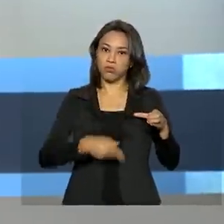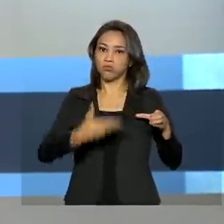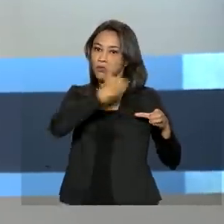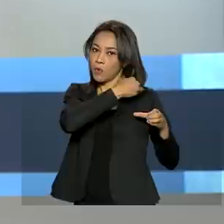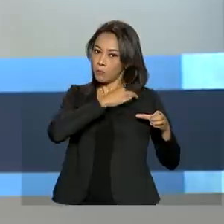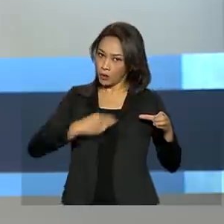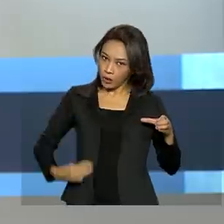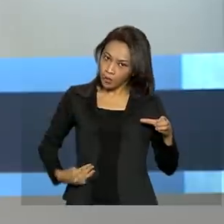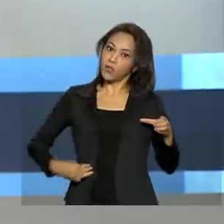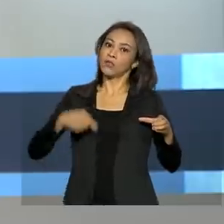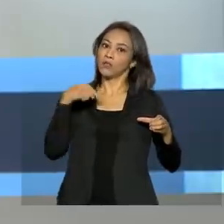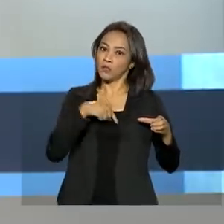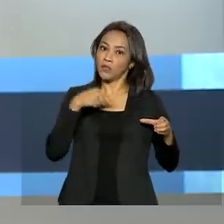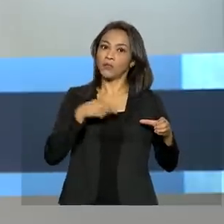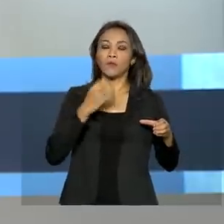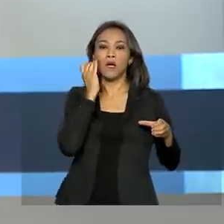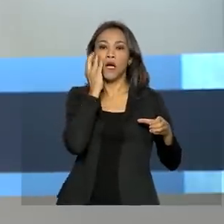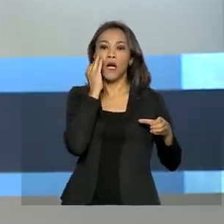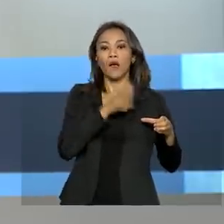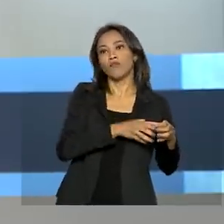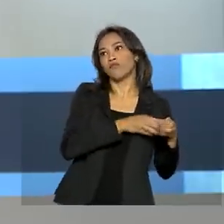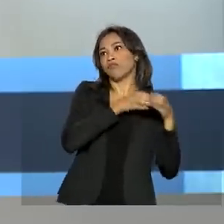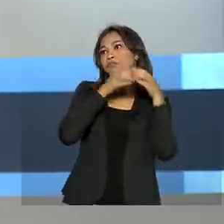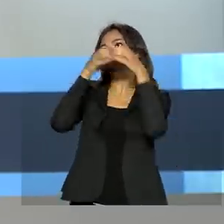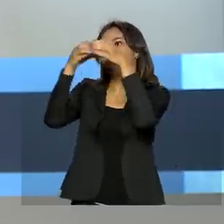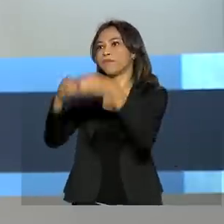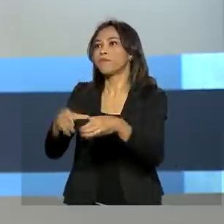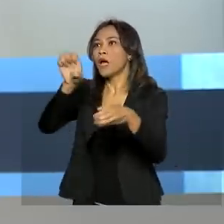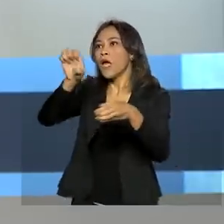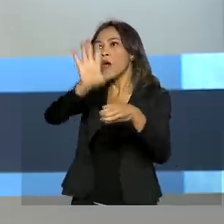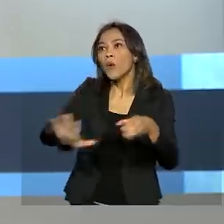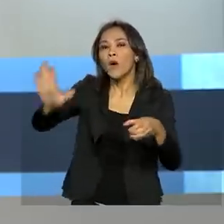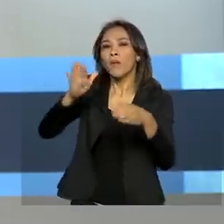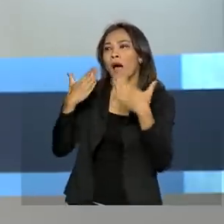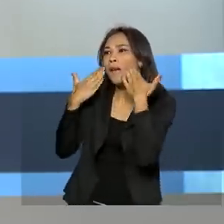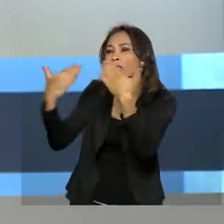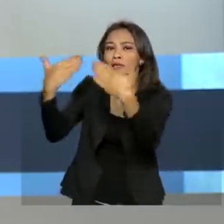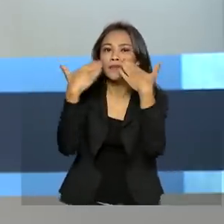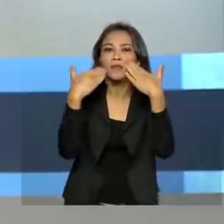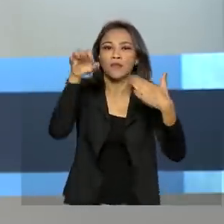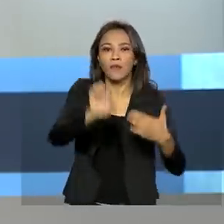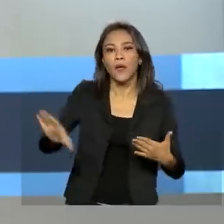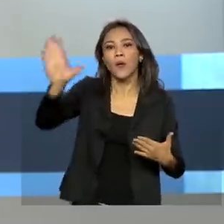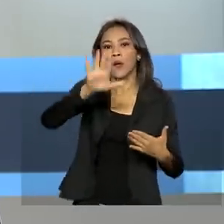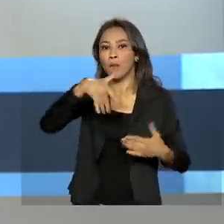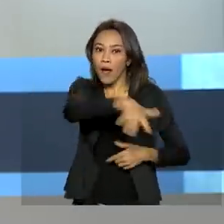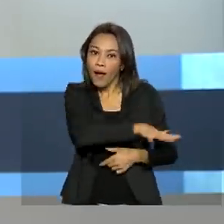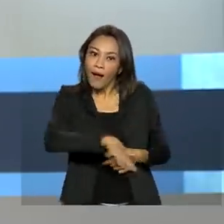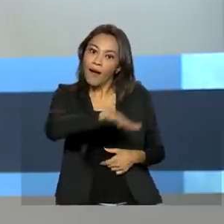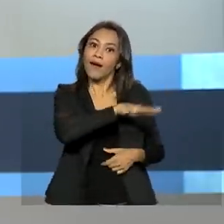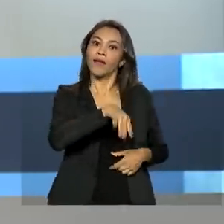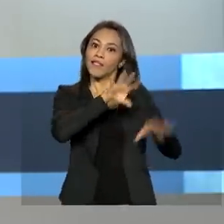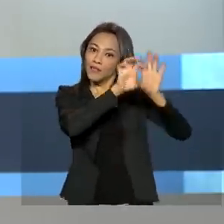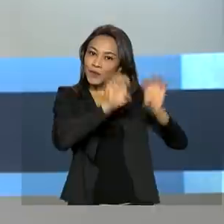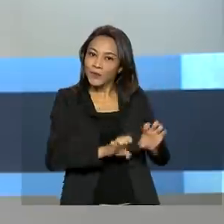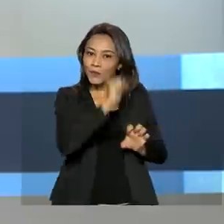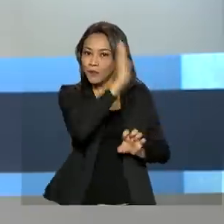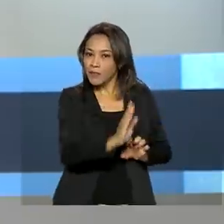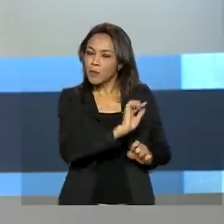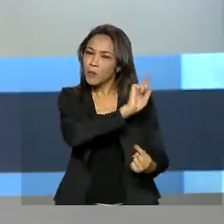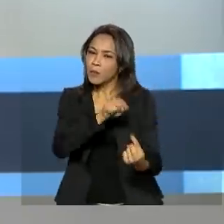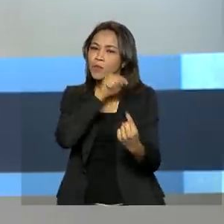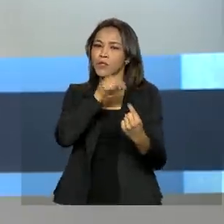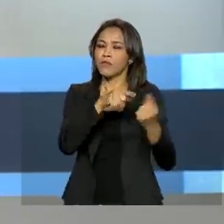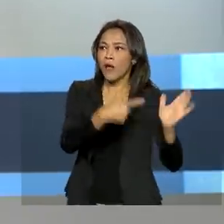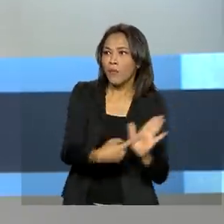Tarcísio de Freitas, continuam na Europa para apresentar a investidores o setor de infraestrutura brasileiro. A ideia é mostrar